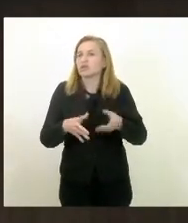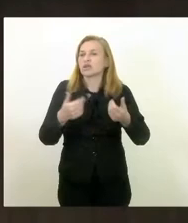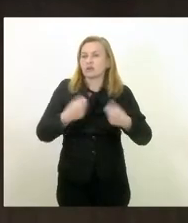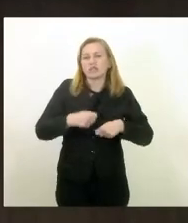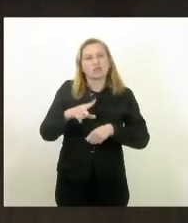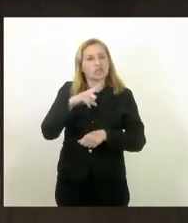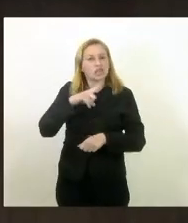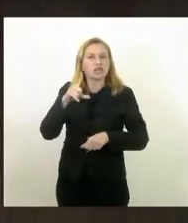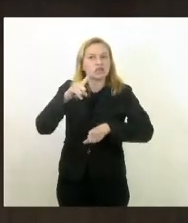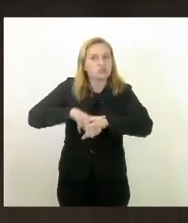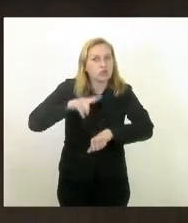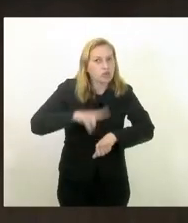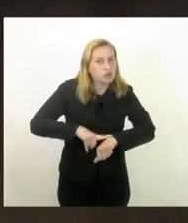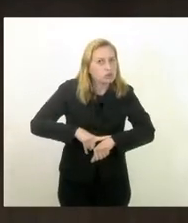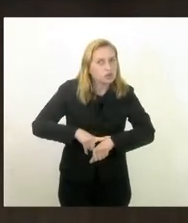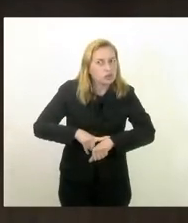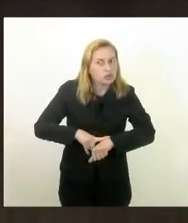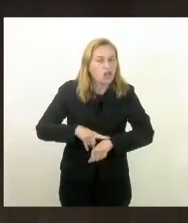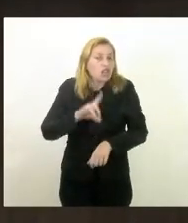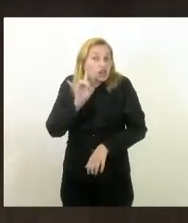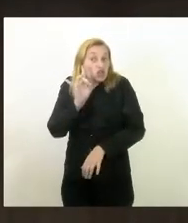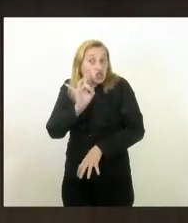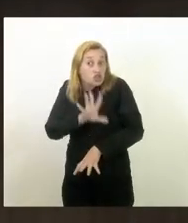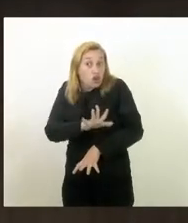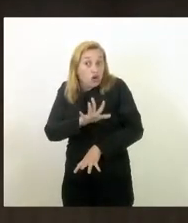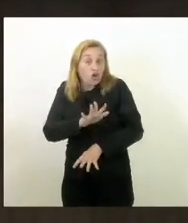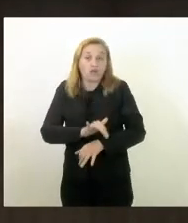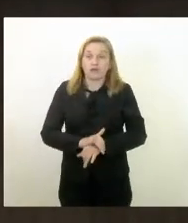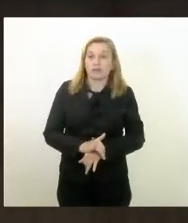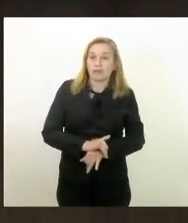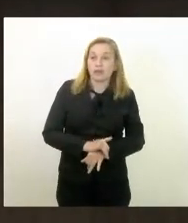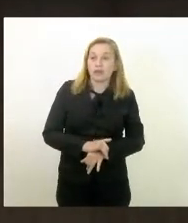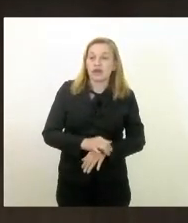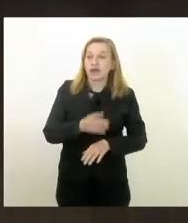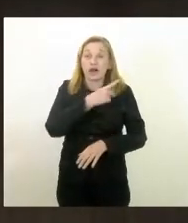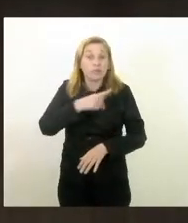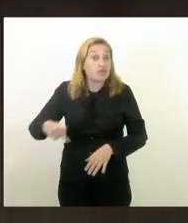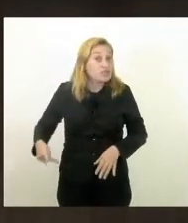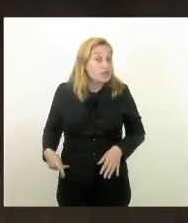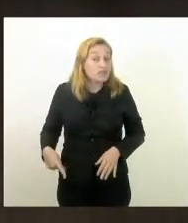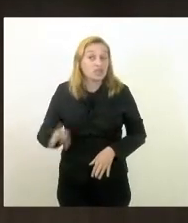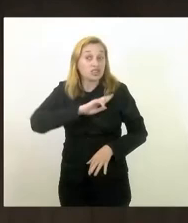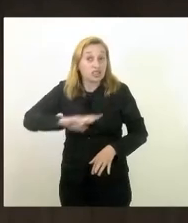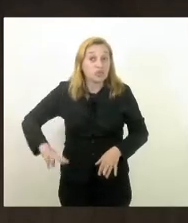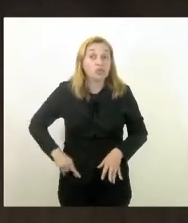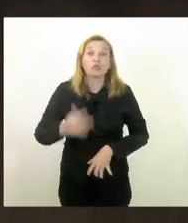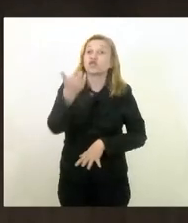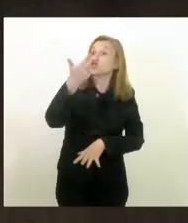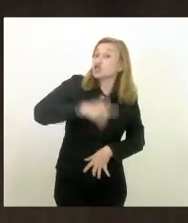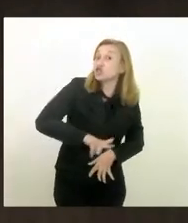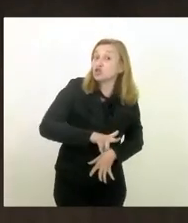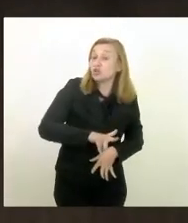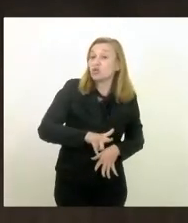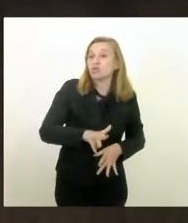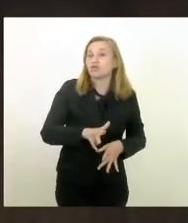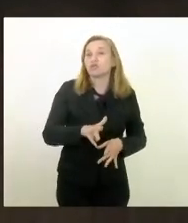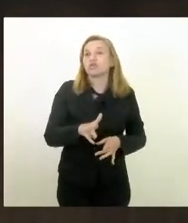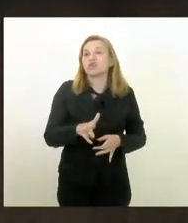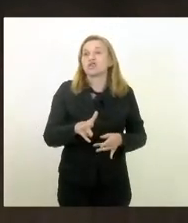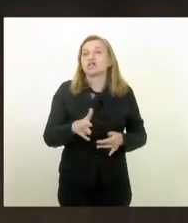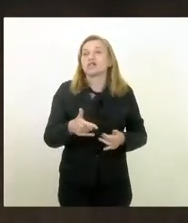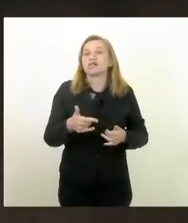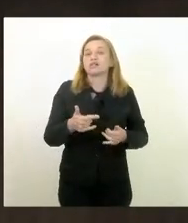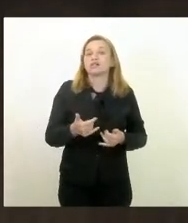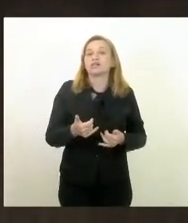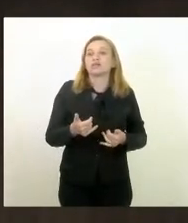nesse momento é só colocar a presidência da república de novo jogando para